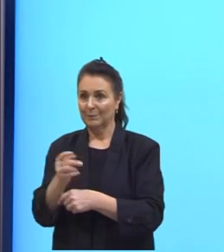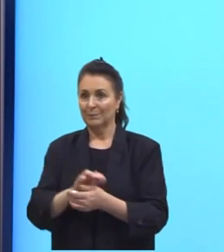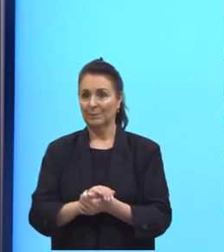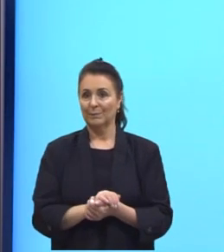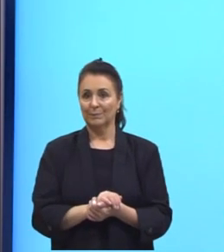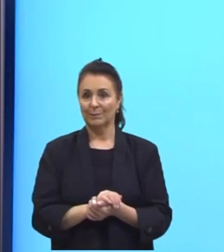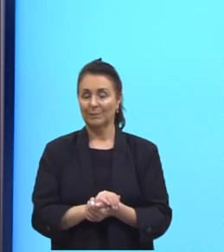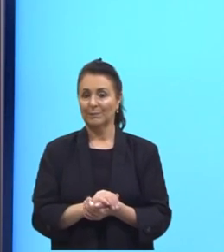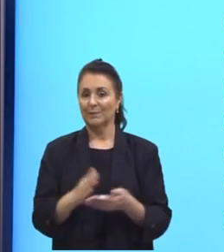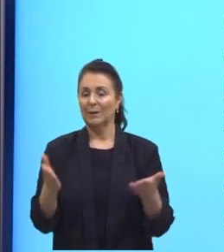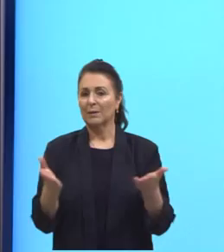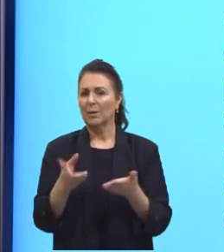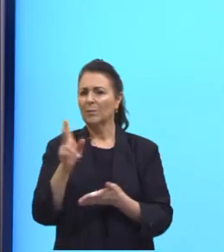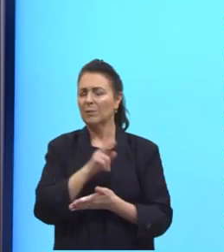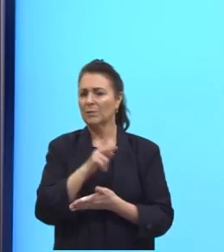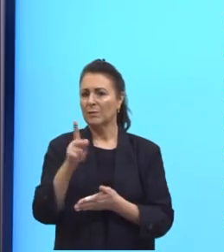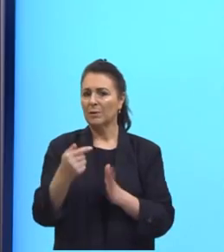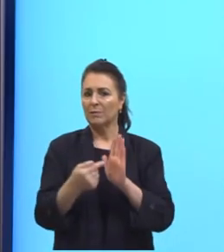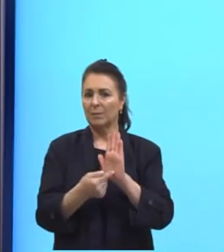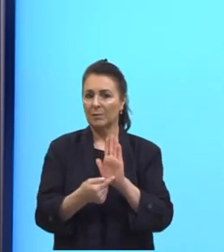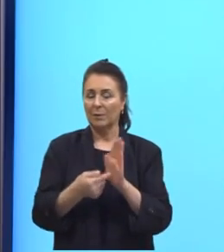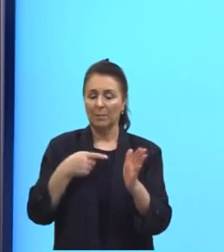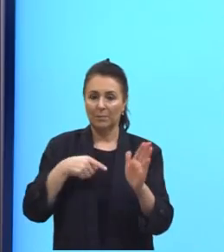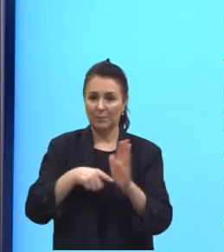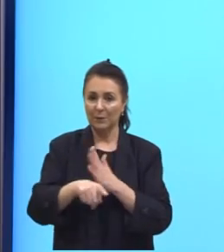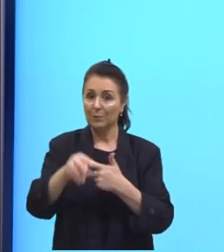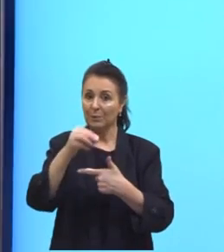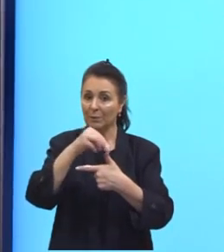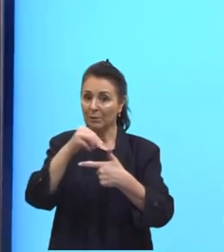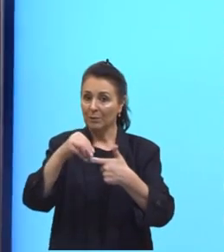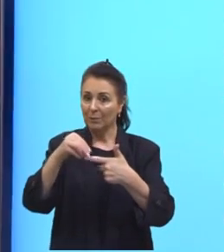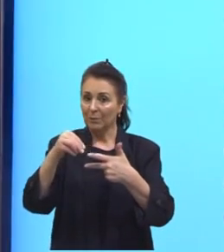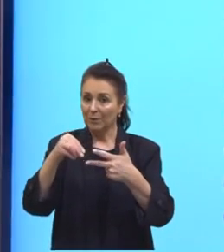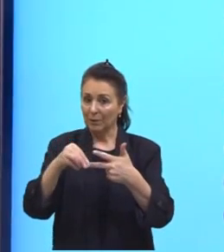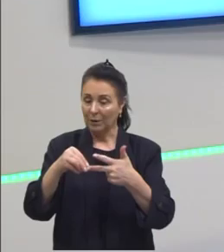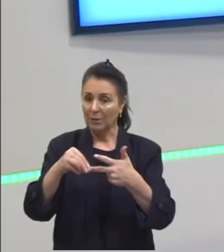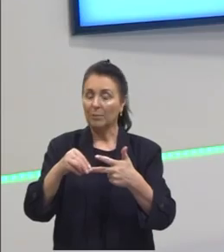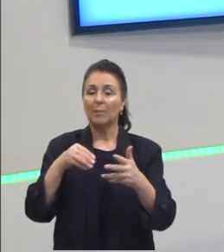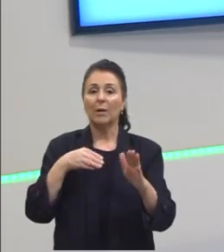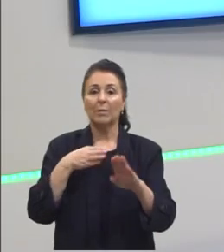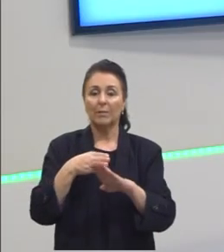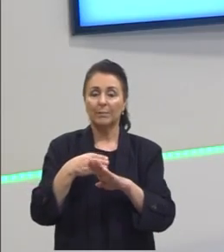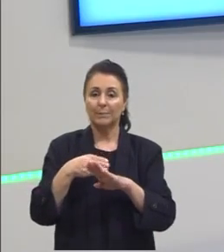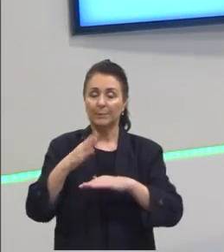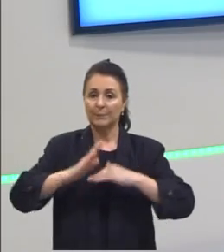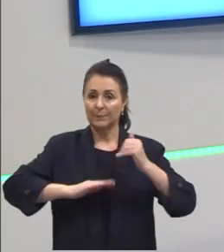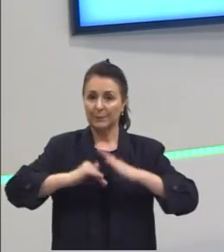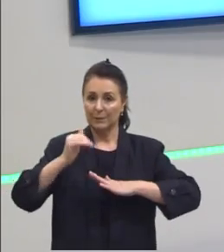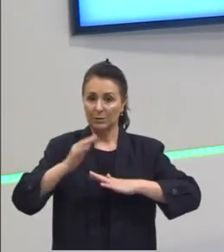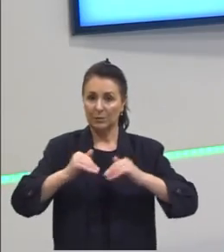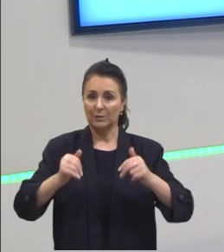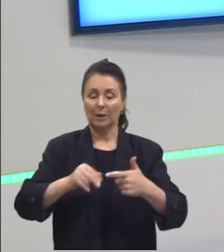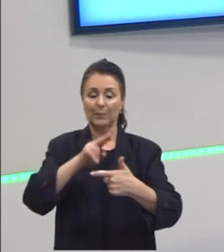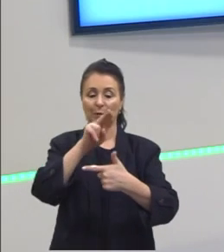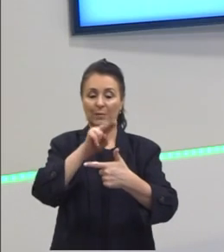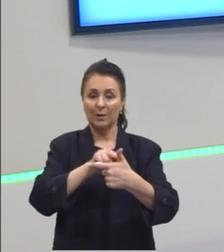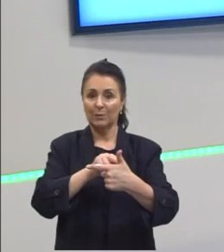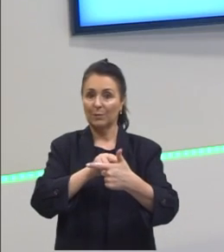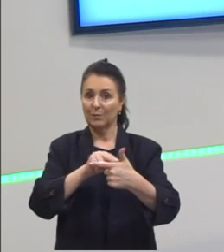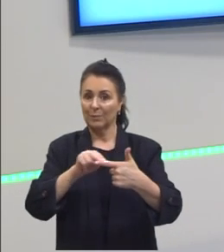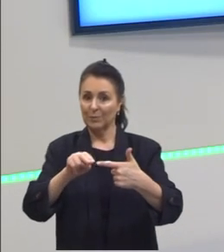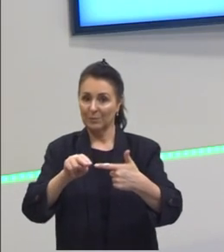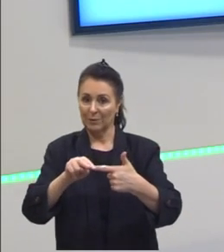então eu trouxe para vocês uma questão para a gente praticar essa relação aí dos senos e cossenos